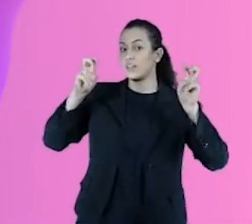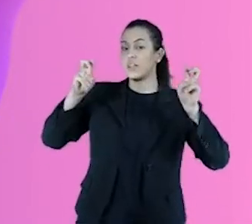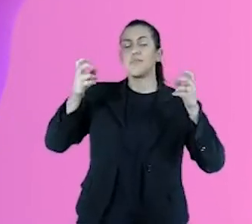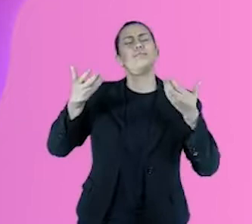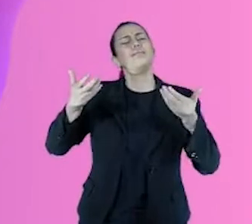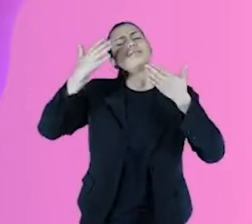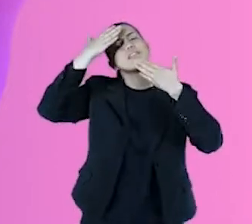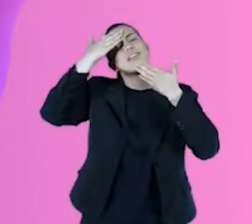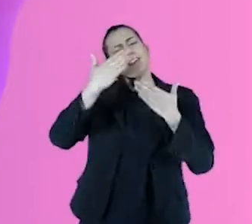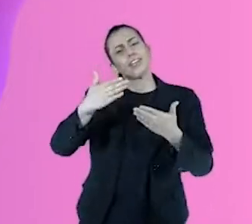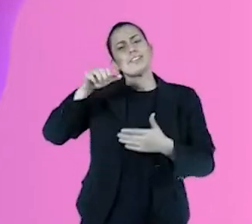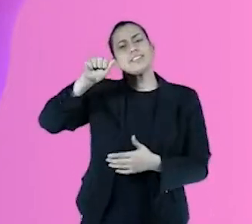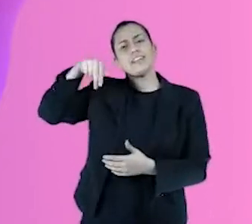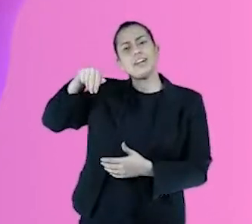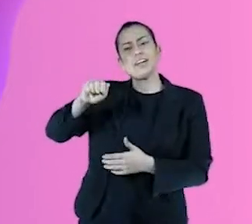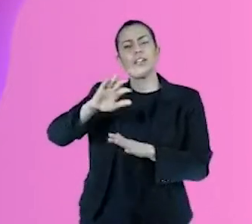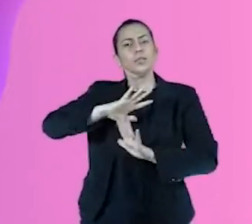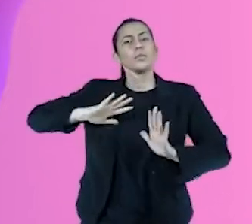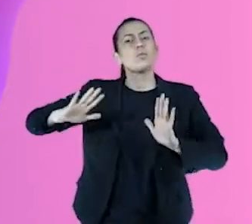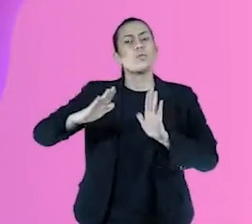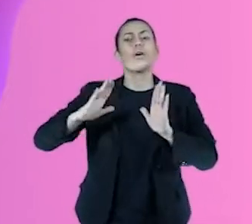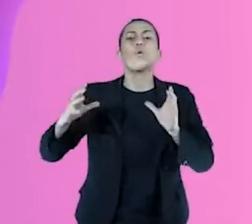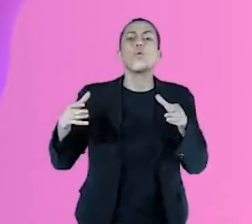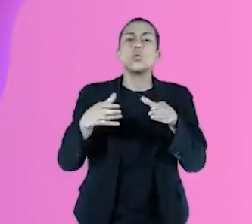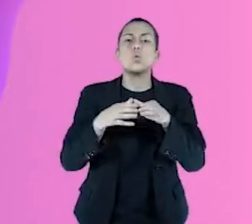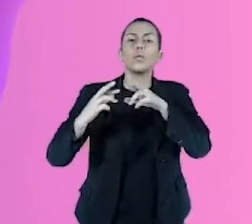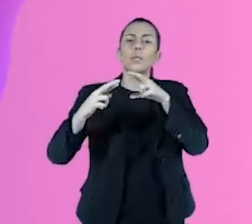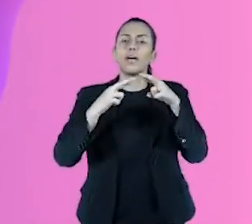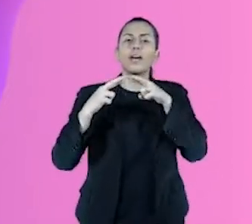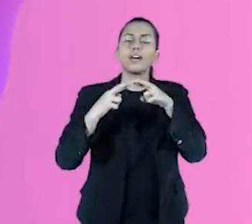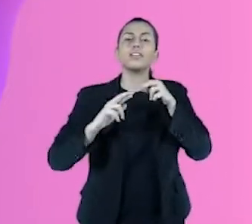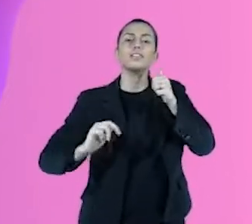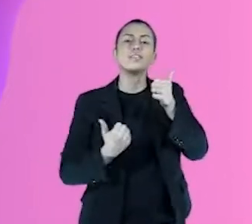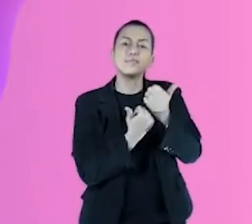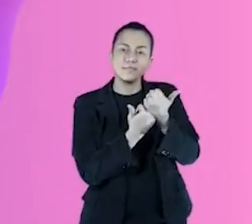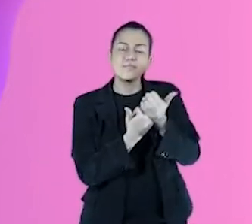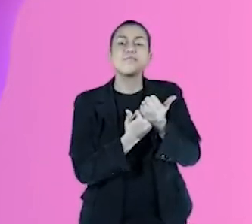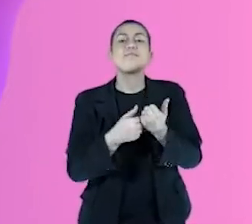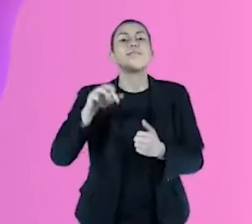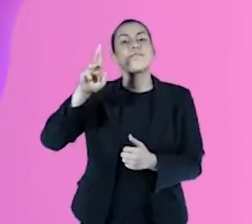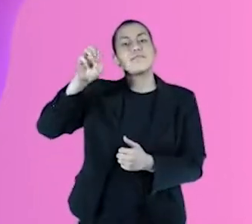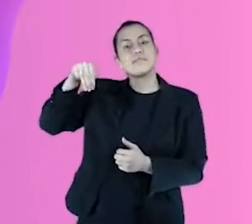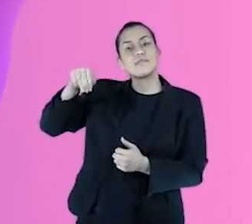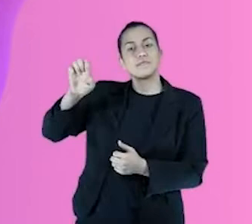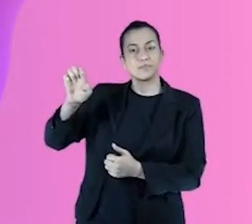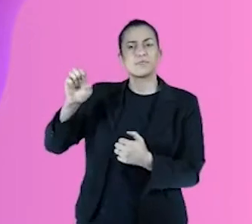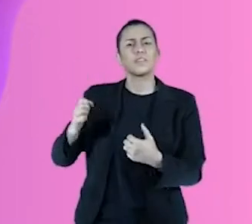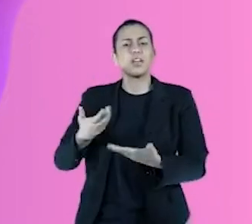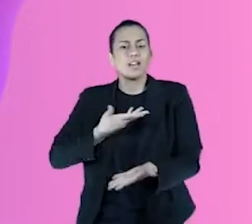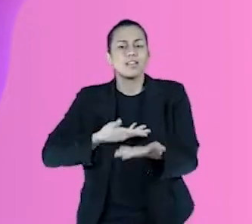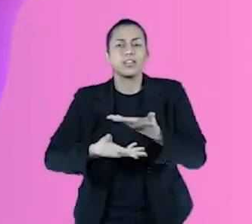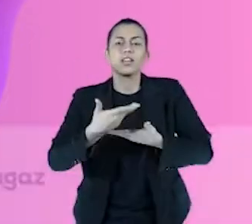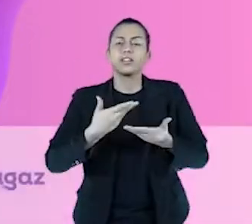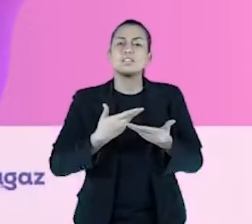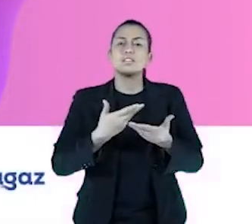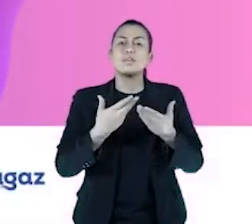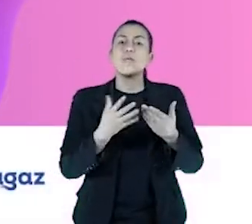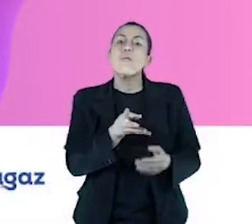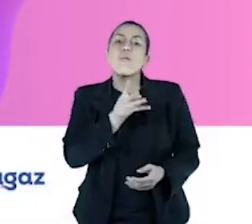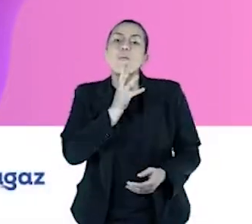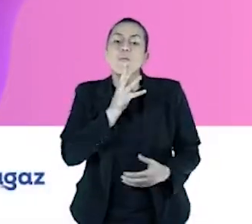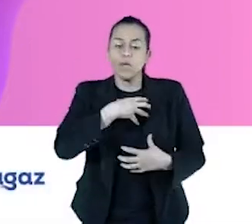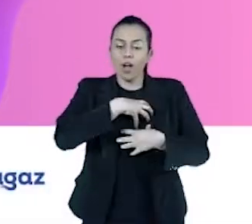agradecer a Ana e toda a equipe do Rede Mulher Empreendedora por dar essa oportunidade, né, para eu poder dividir um pouquinho desse conhecimento